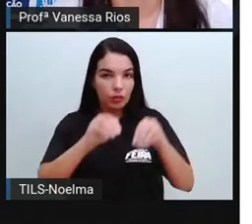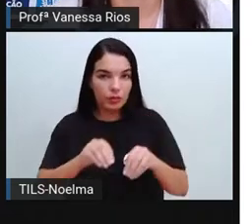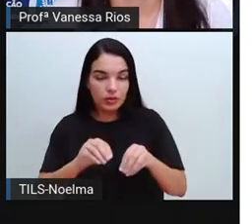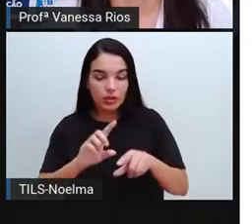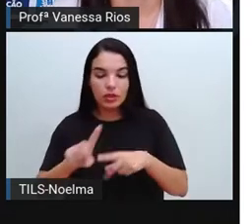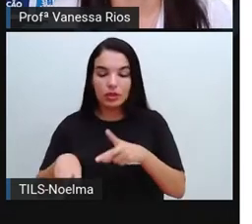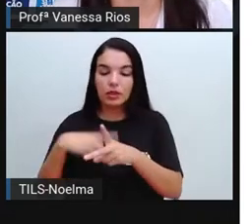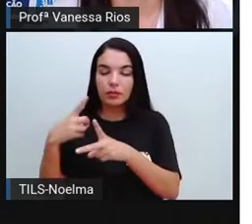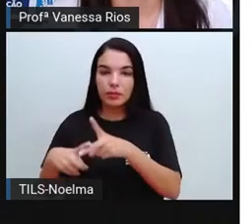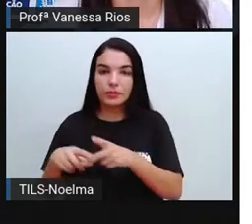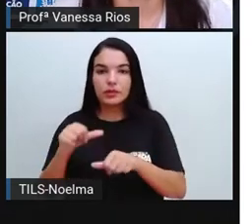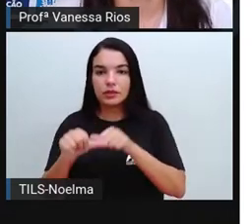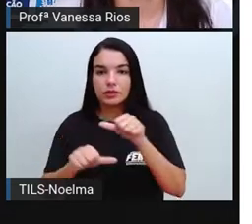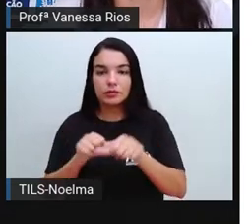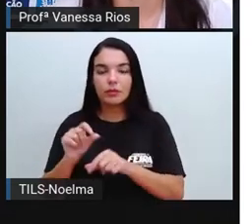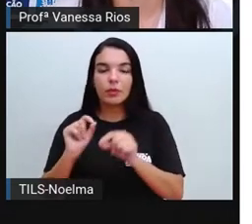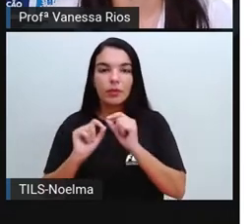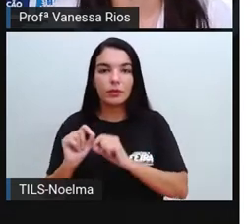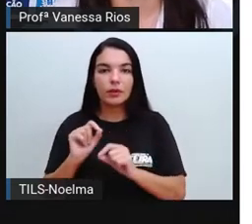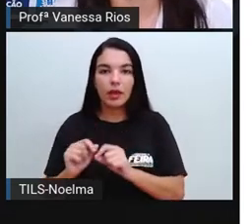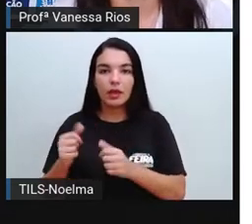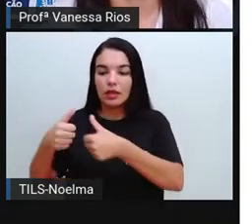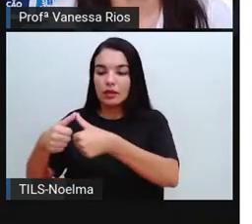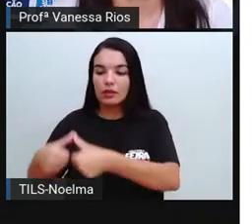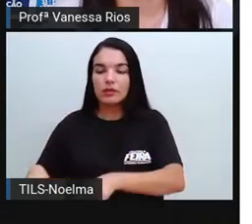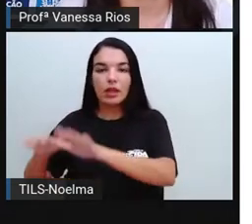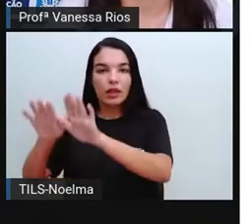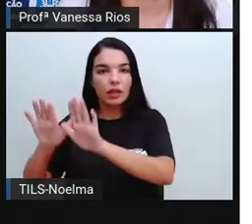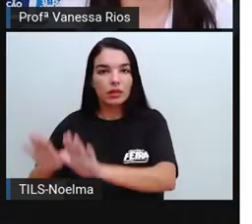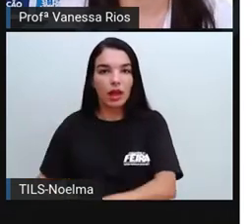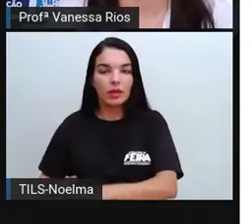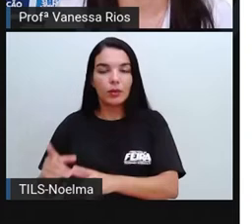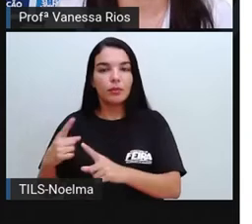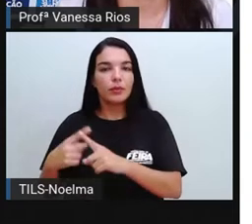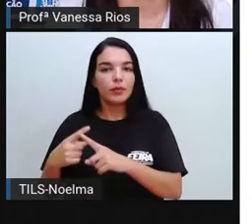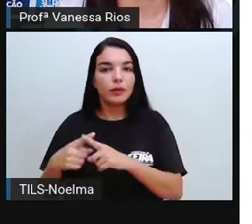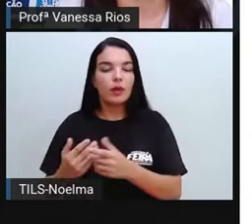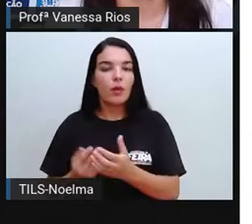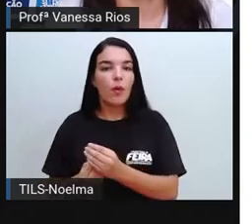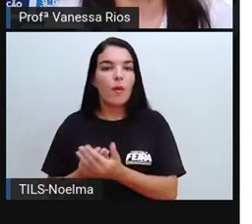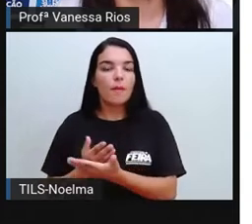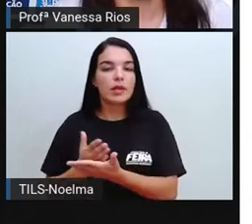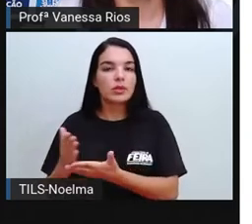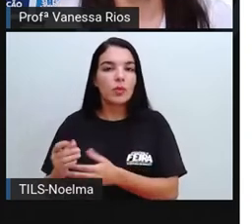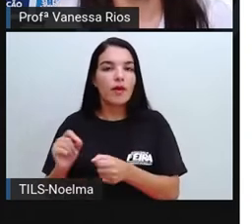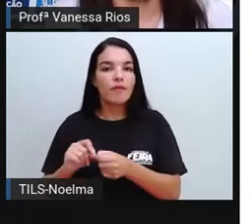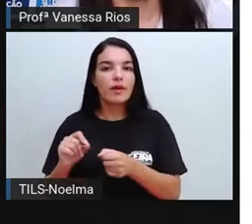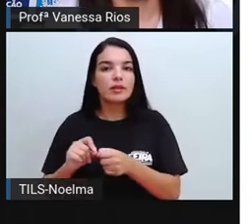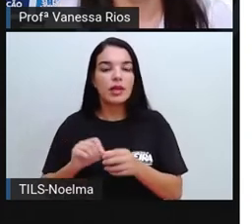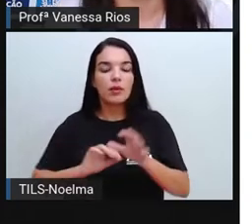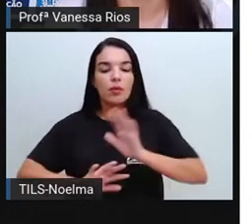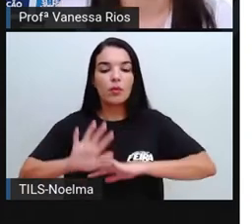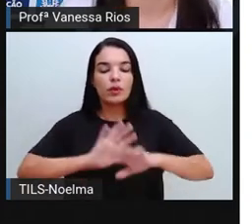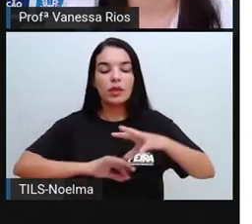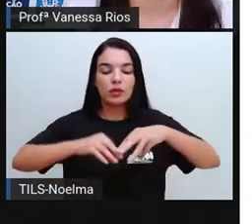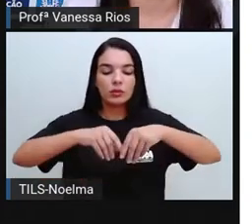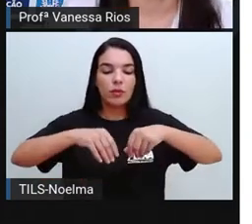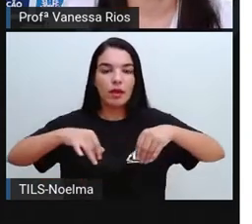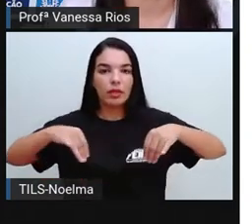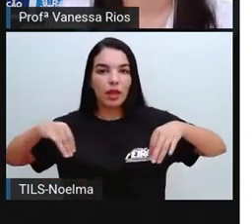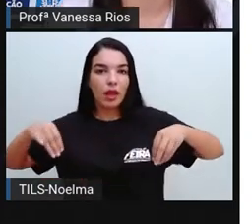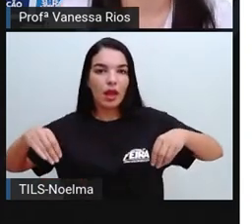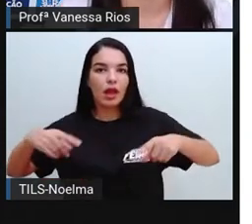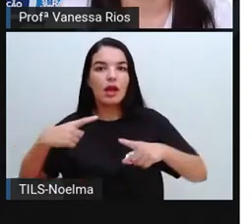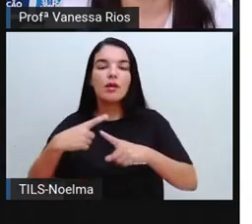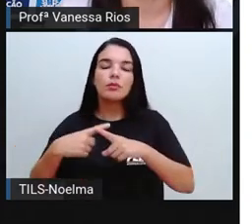que o homem se inicia, né? Que começa a viver as ações ligadas ao sedentarismo, porque passa a